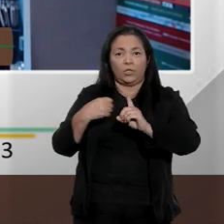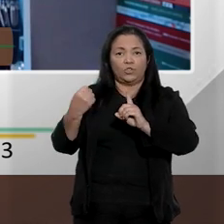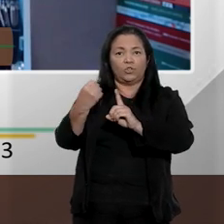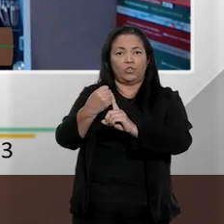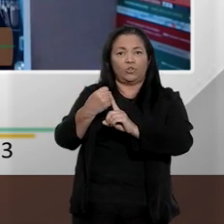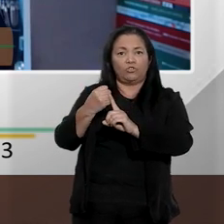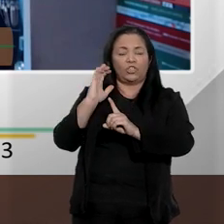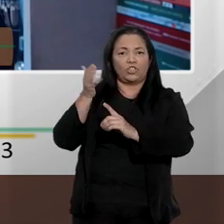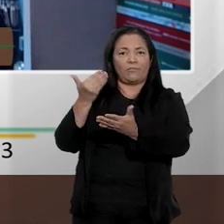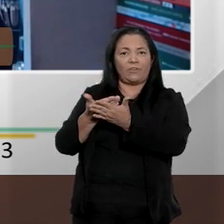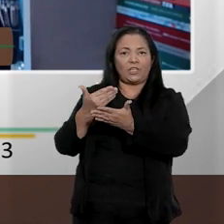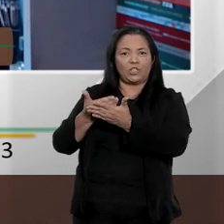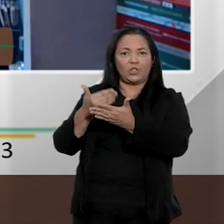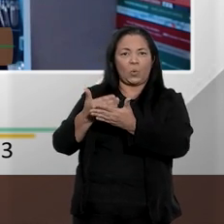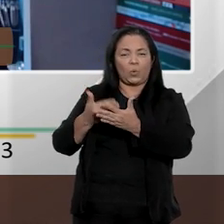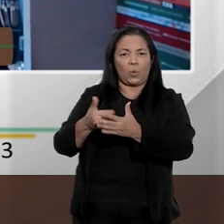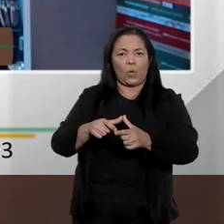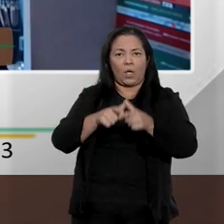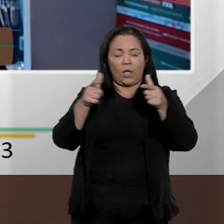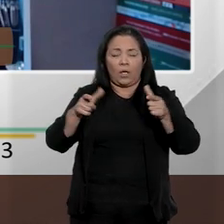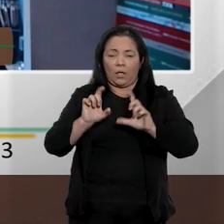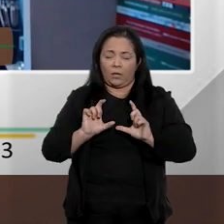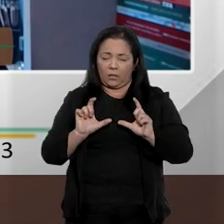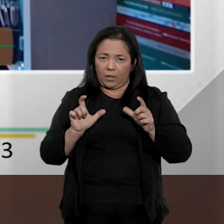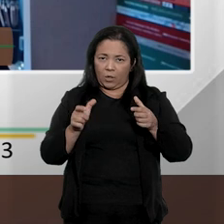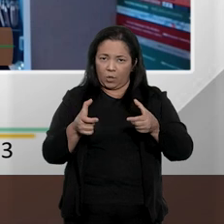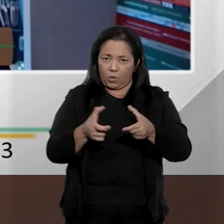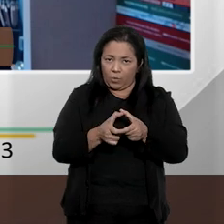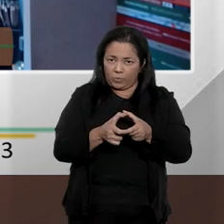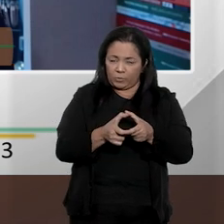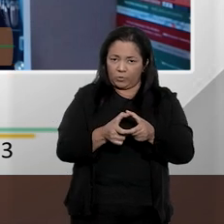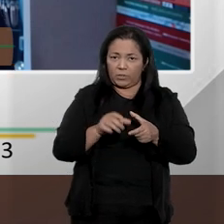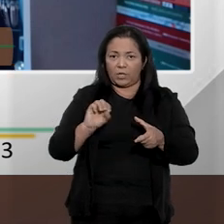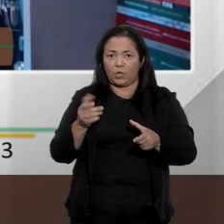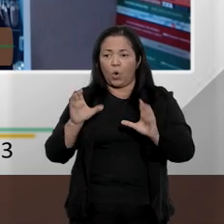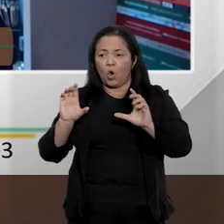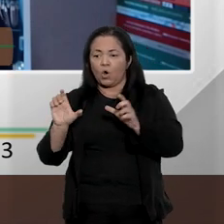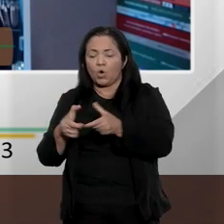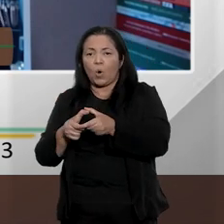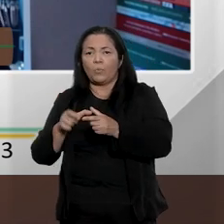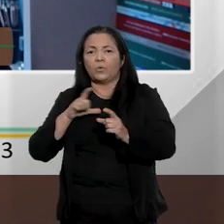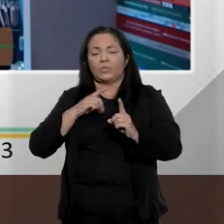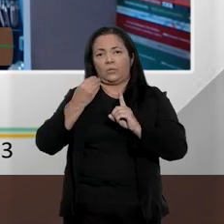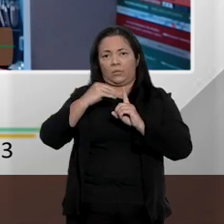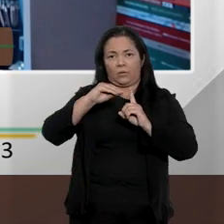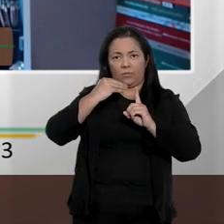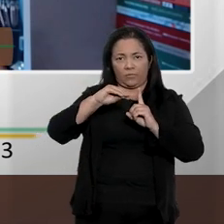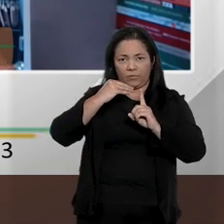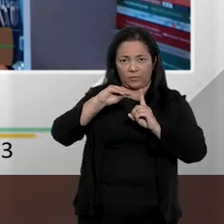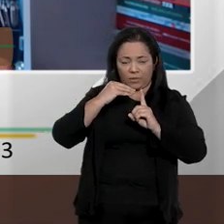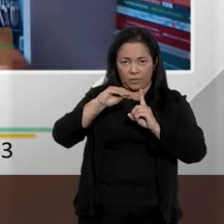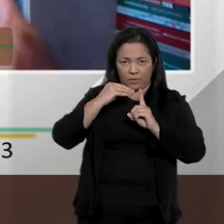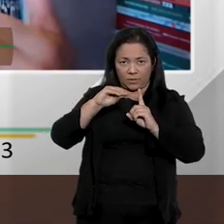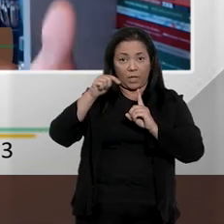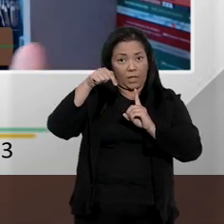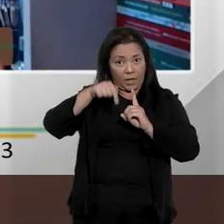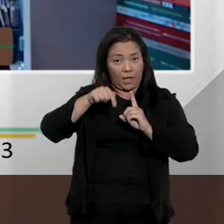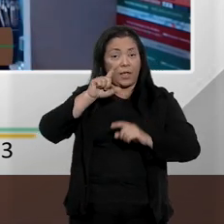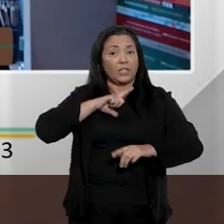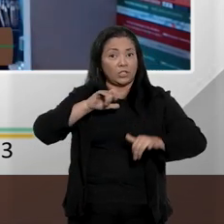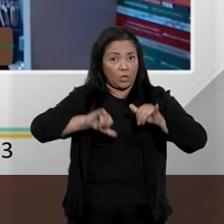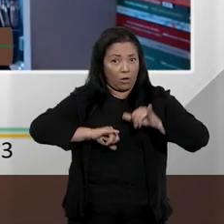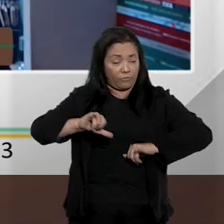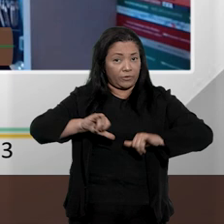minoritários. Eu gosto de chamar de grupos vulnerabilizados, ou seja, aquelas condutas que são voltadas ao